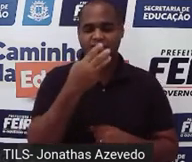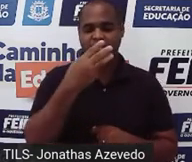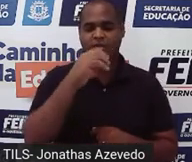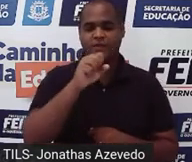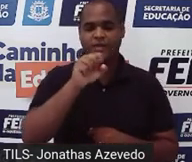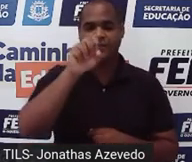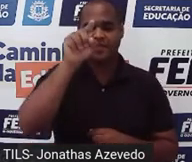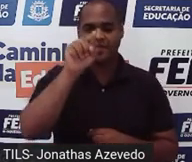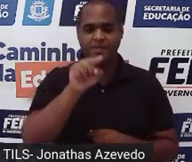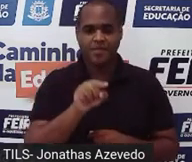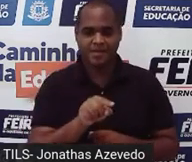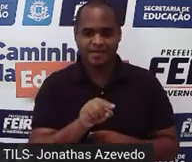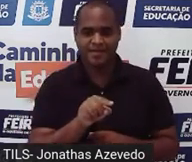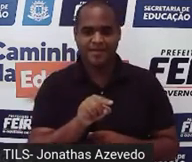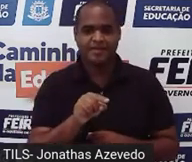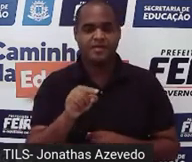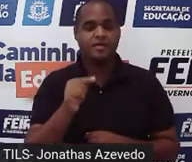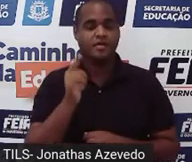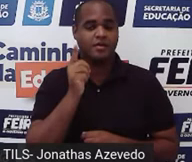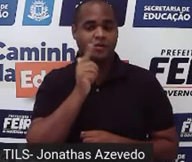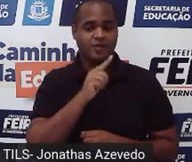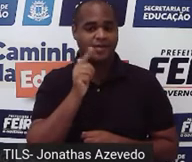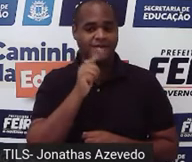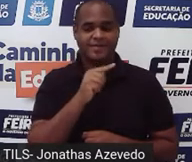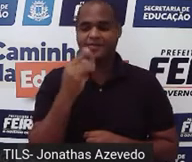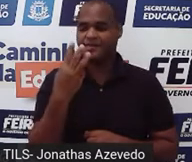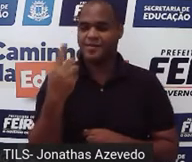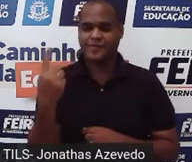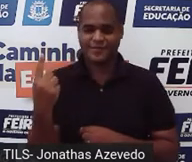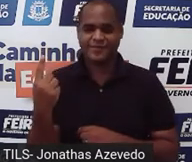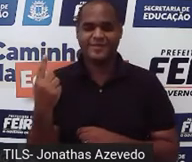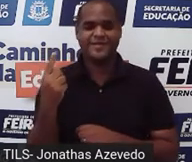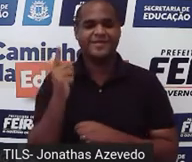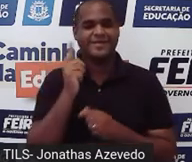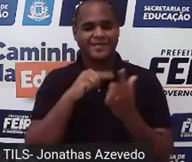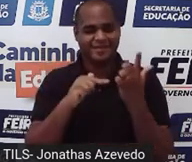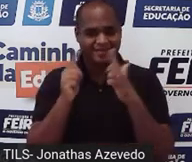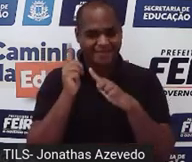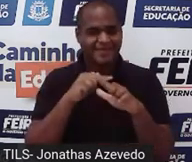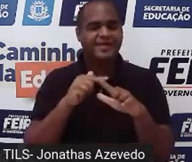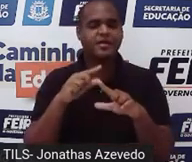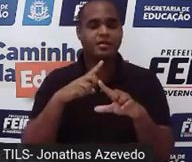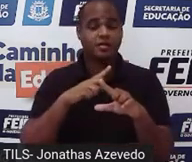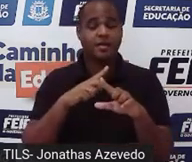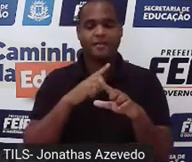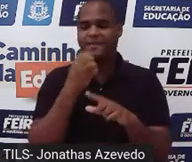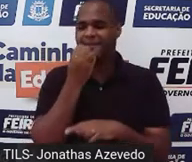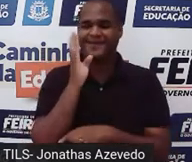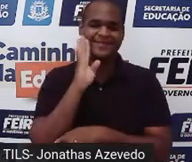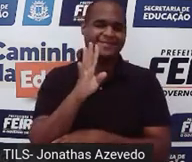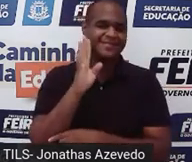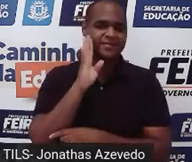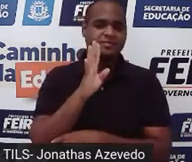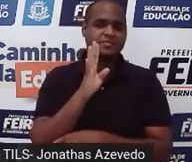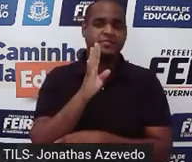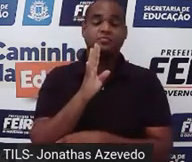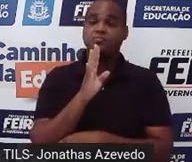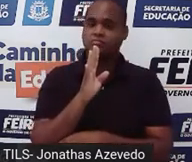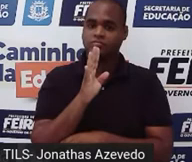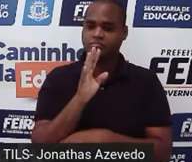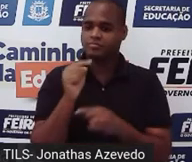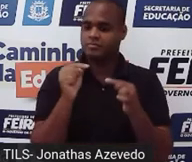total, uma parte foi vencida. E dá ideia também de parte toda. Veja só que bacana, né? Tudo tá ali